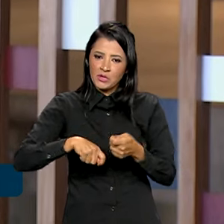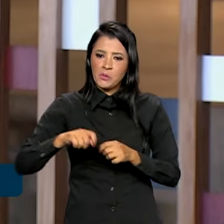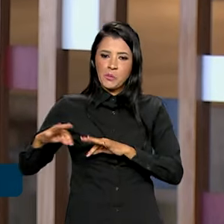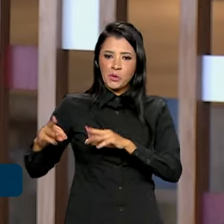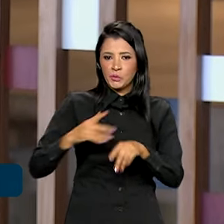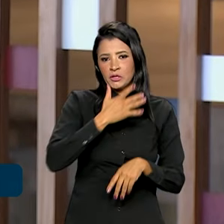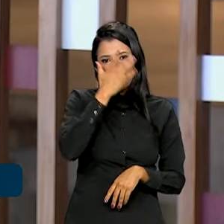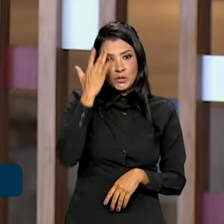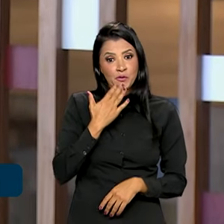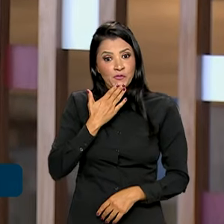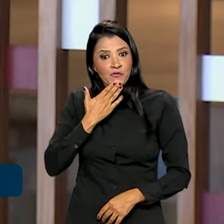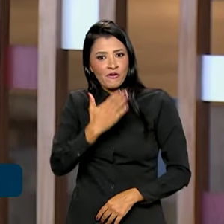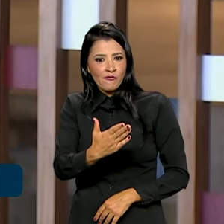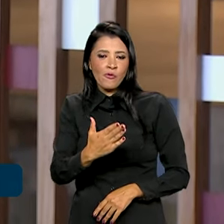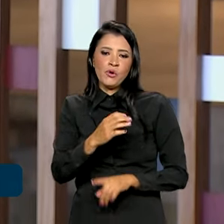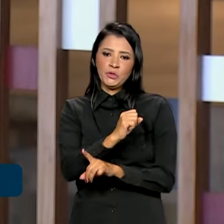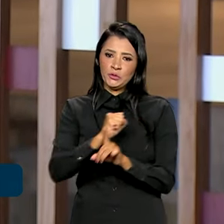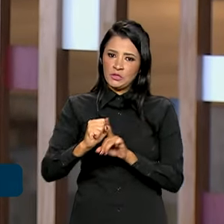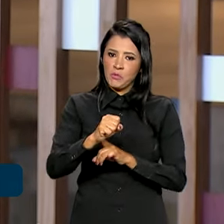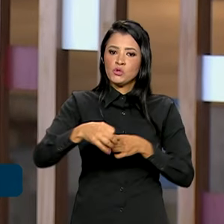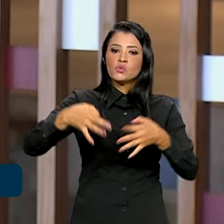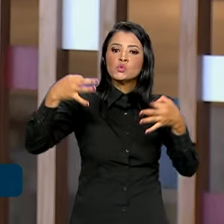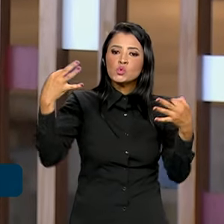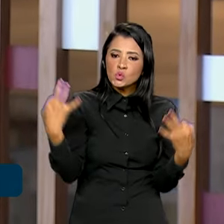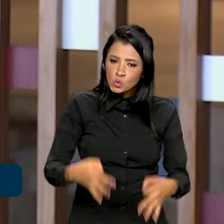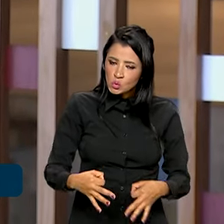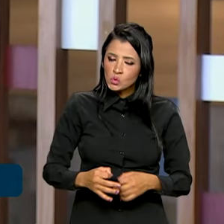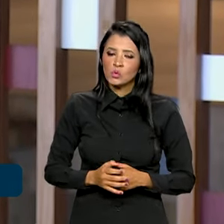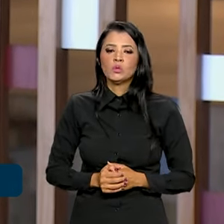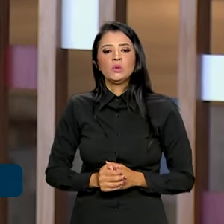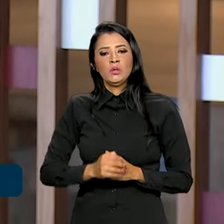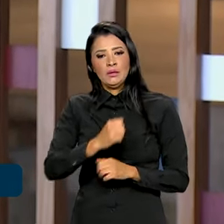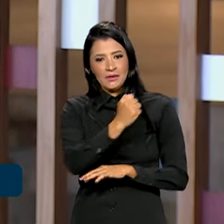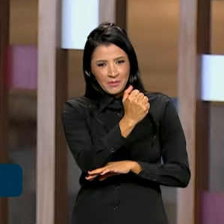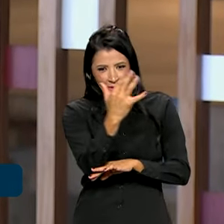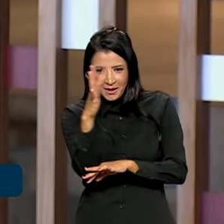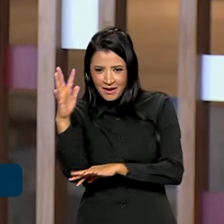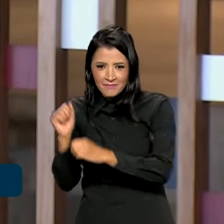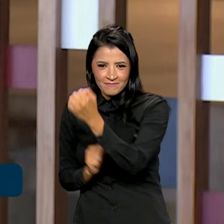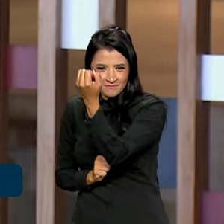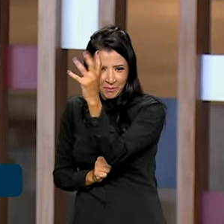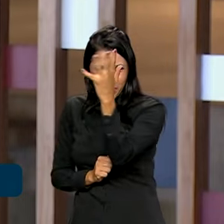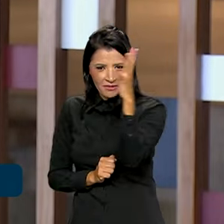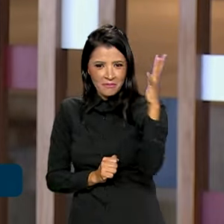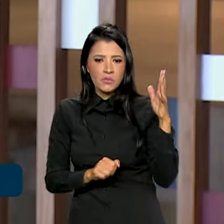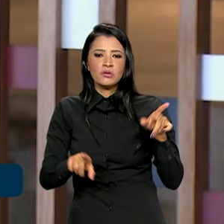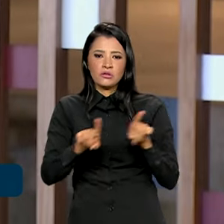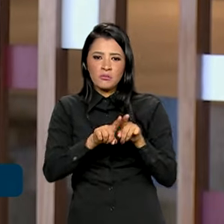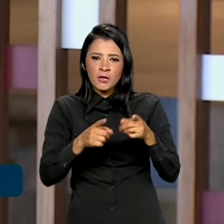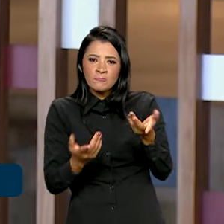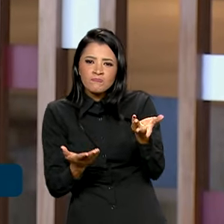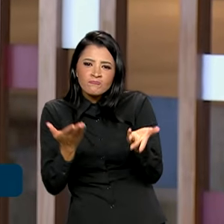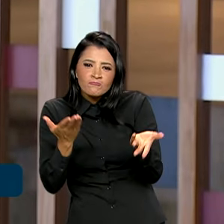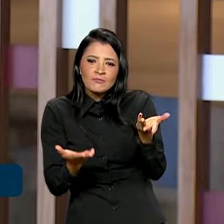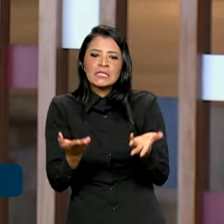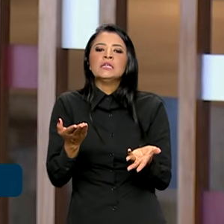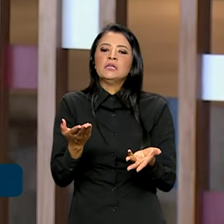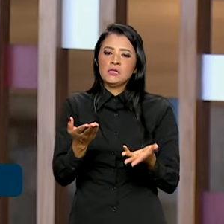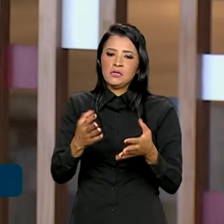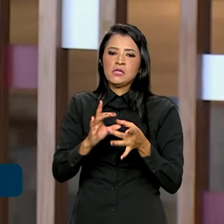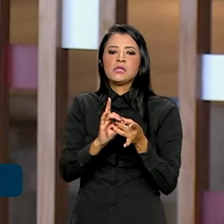para todos, socialmente justo, ambientalmente equilibrado e